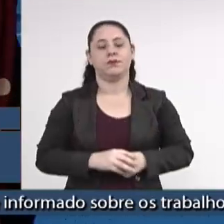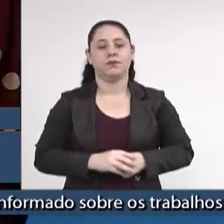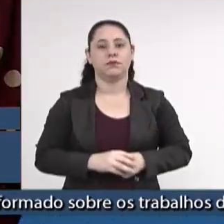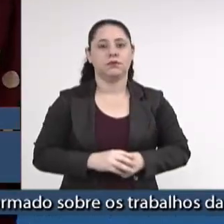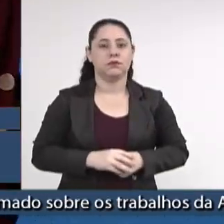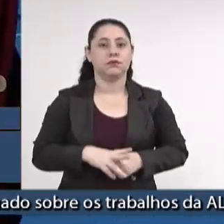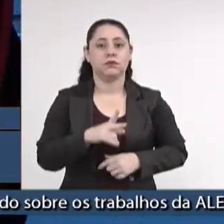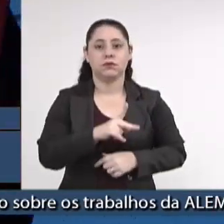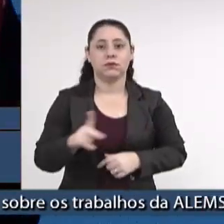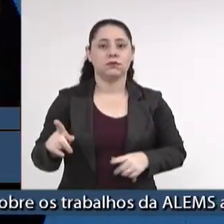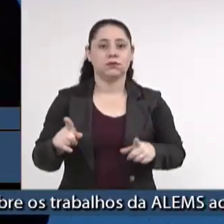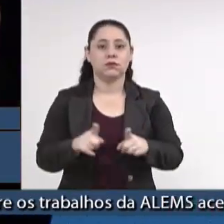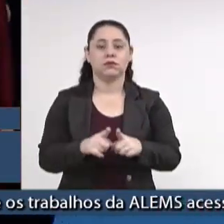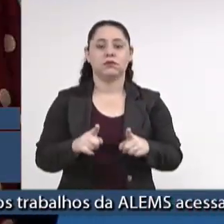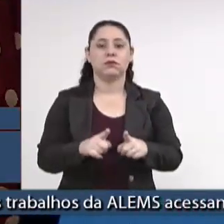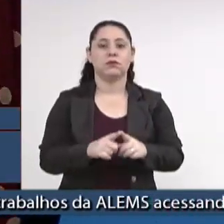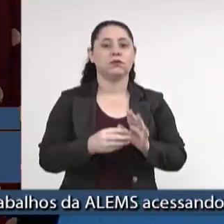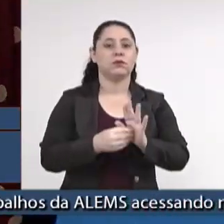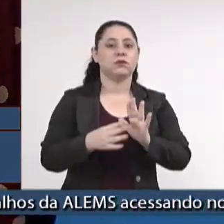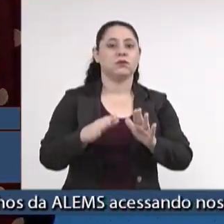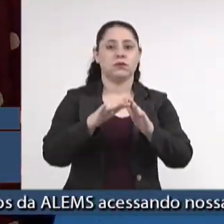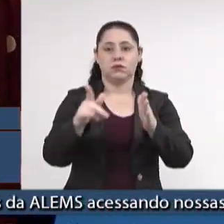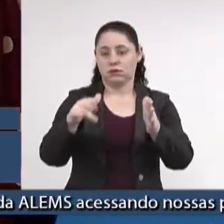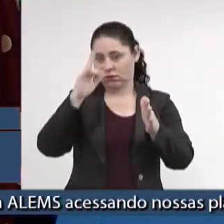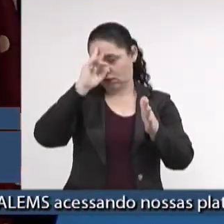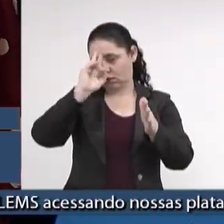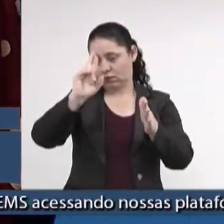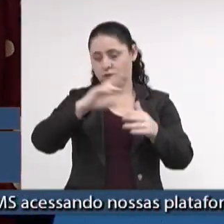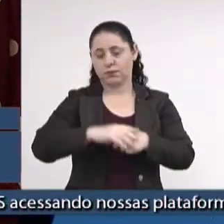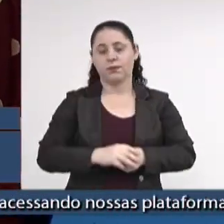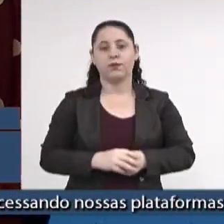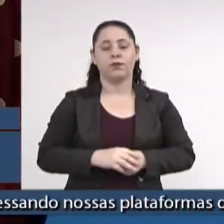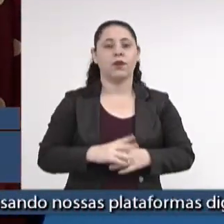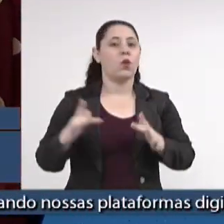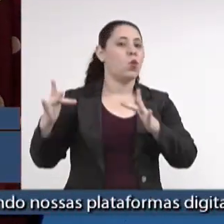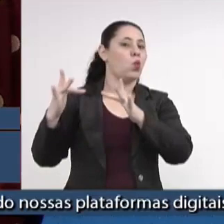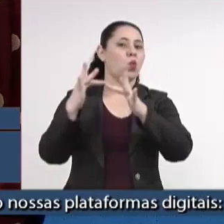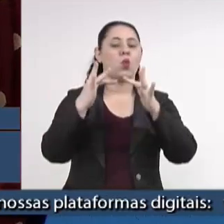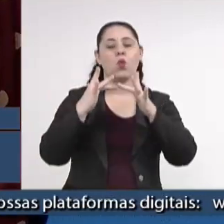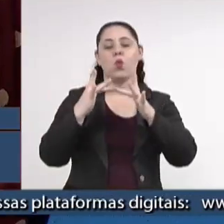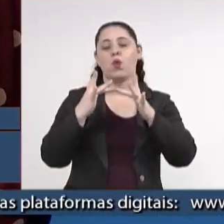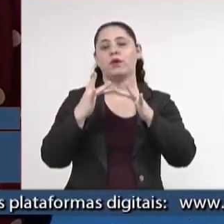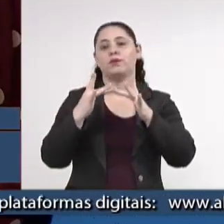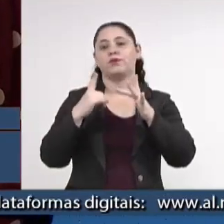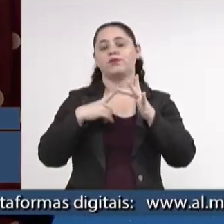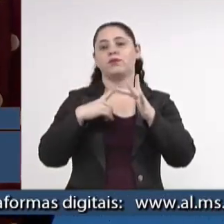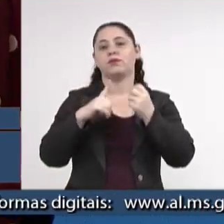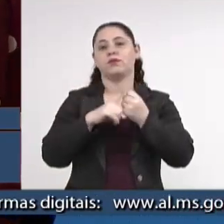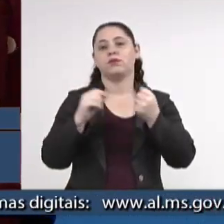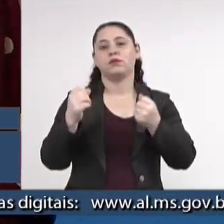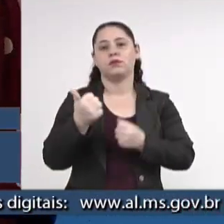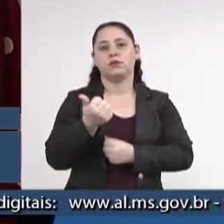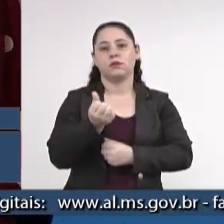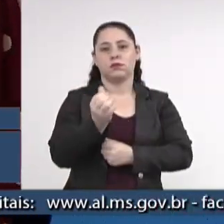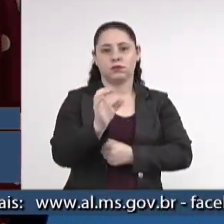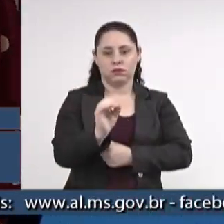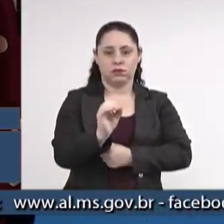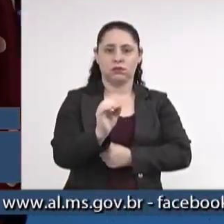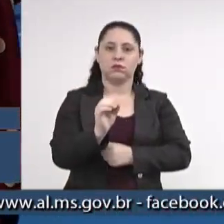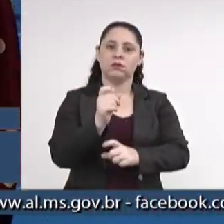Também, senhor presidente, eu indico à mesa, em consonância com as disposições regimentais do artigo 160,